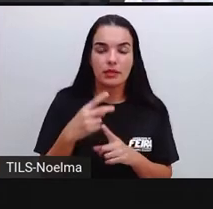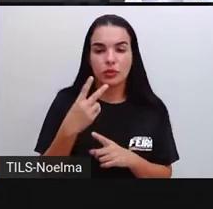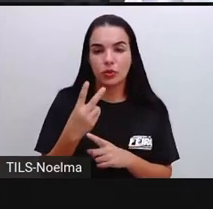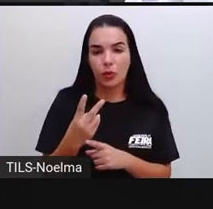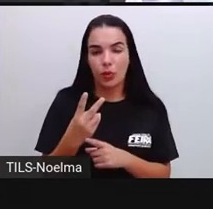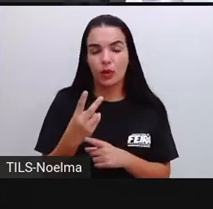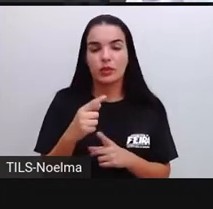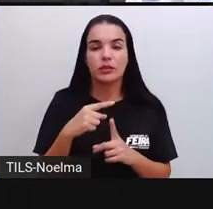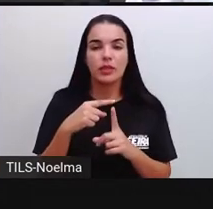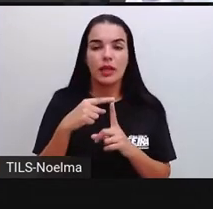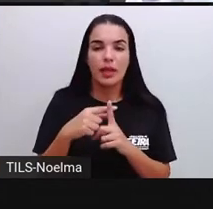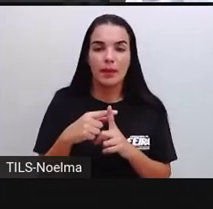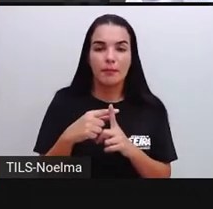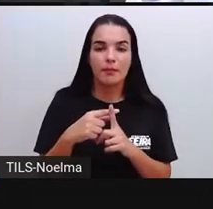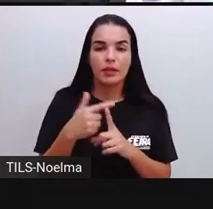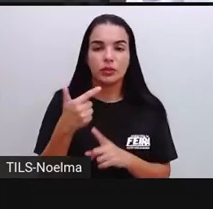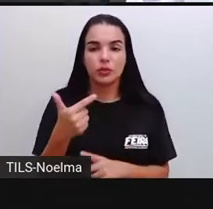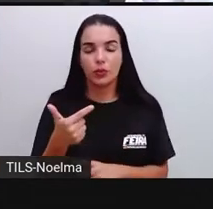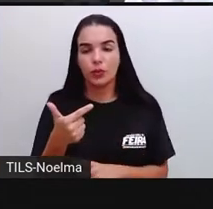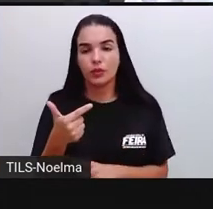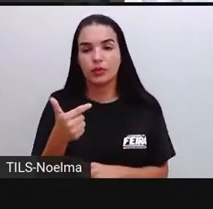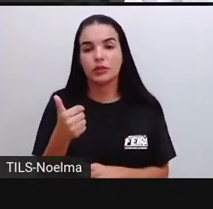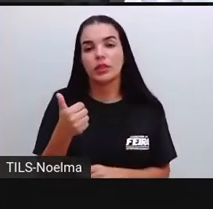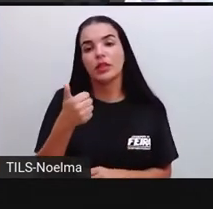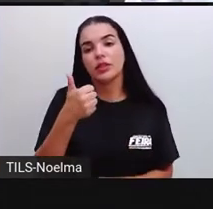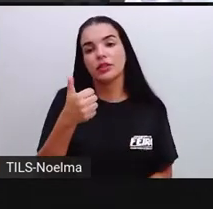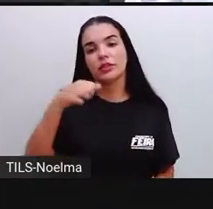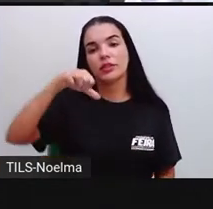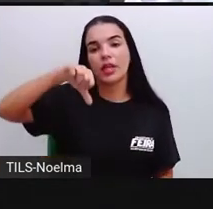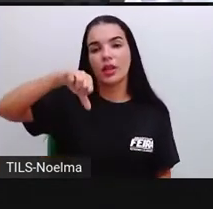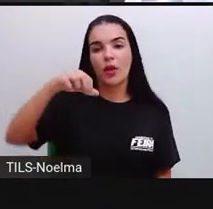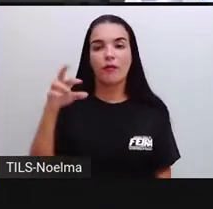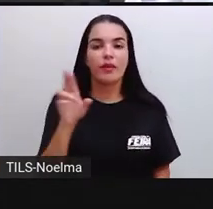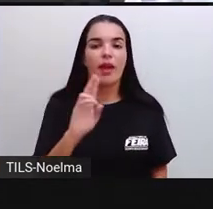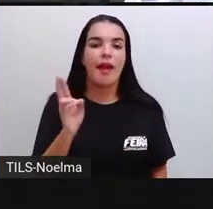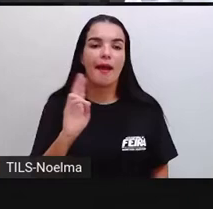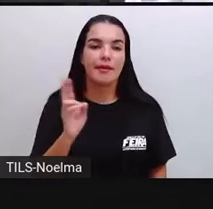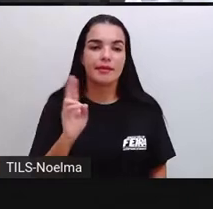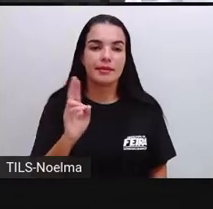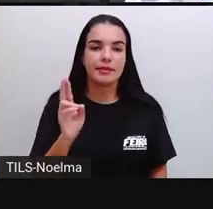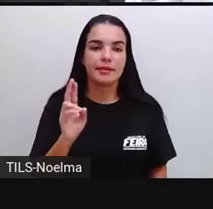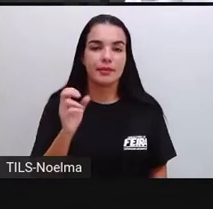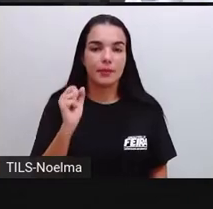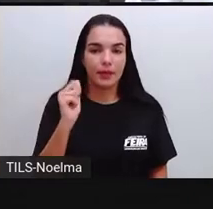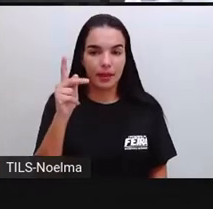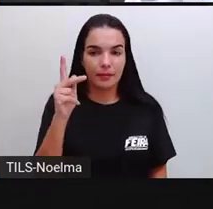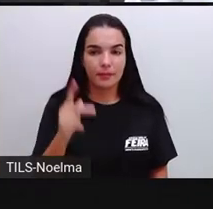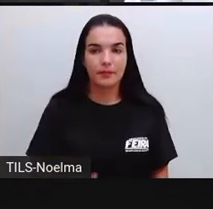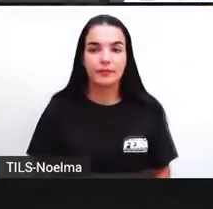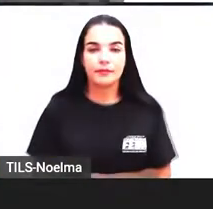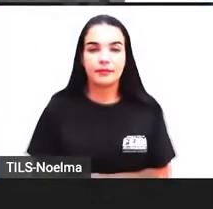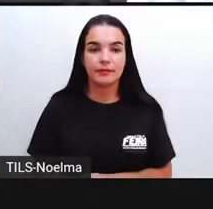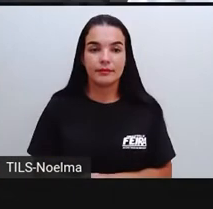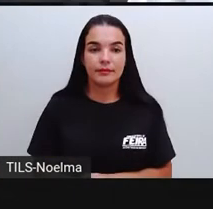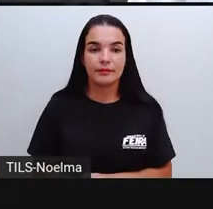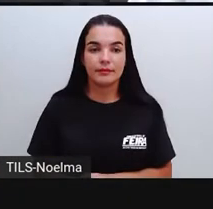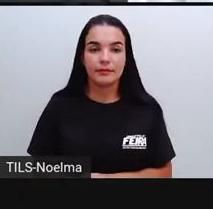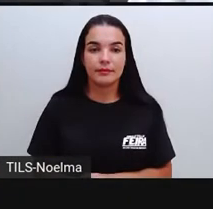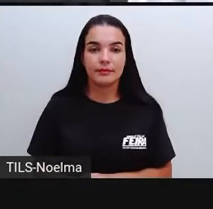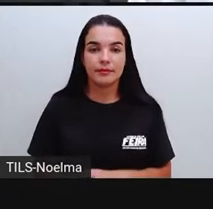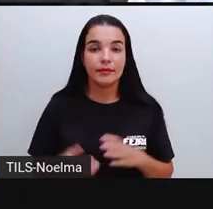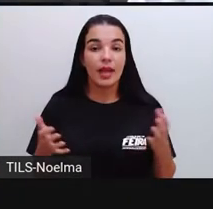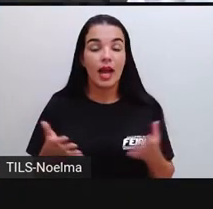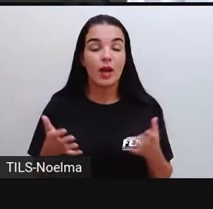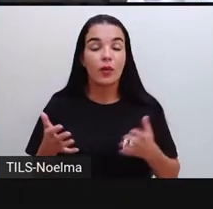mais dois, dezessete, mais dois, dezenove reais. Tá bom? Então,